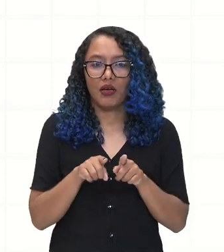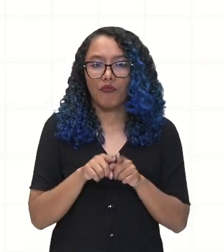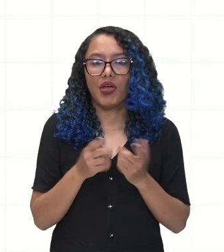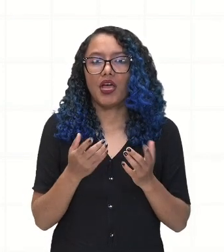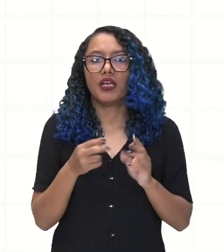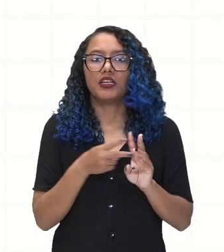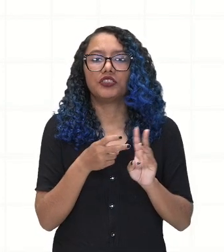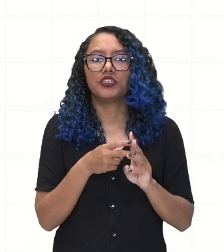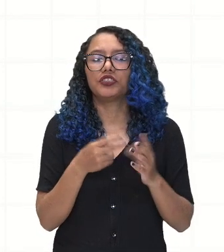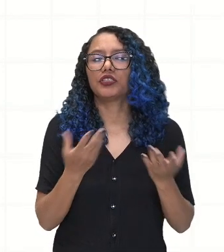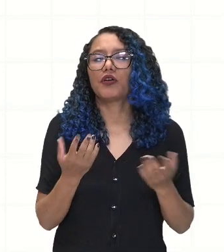iroqueses.